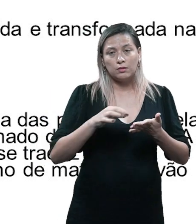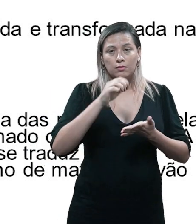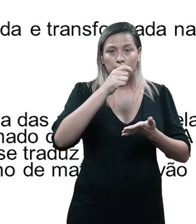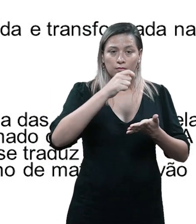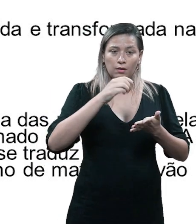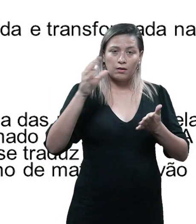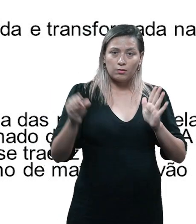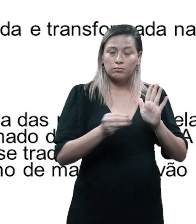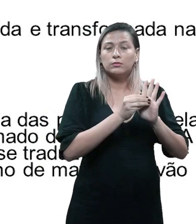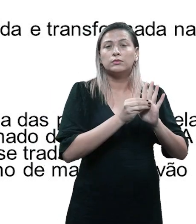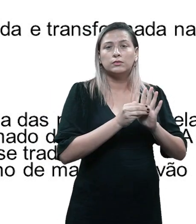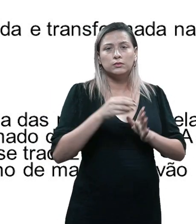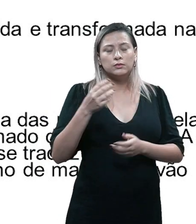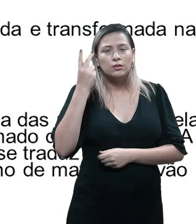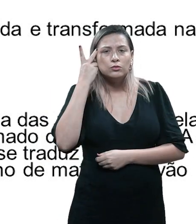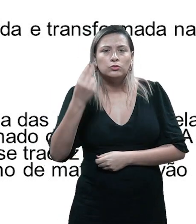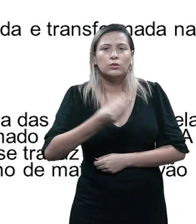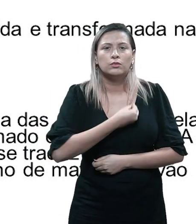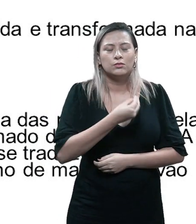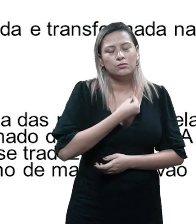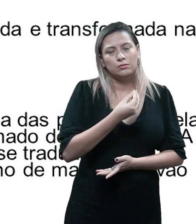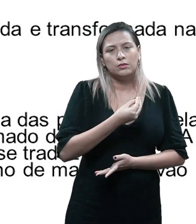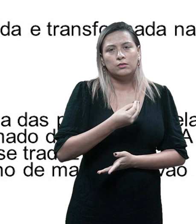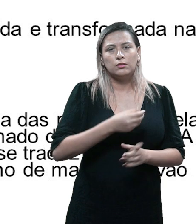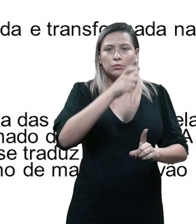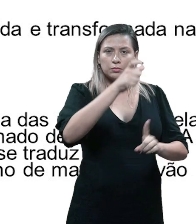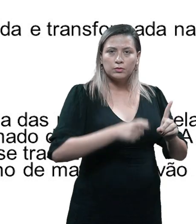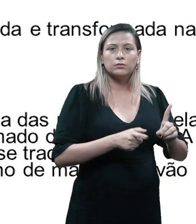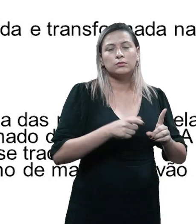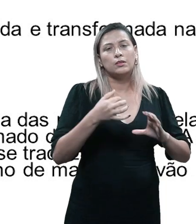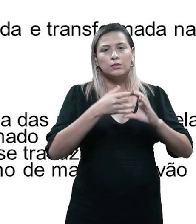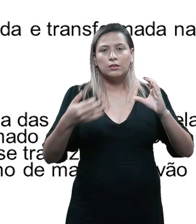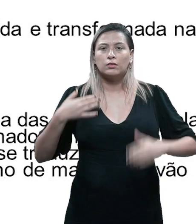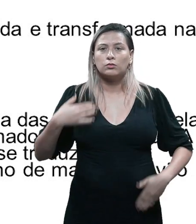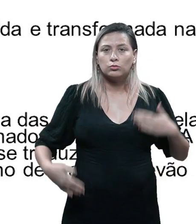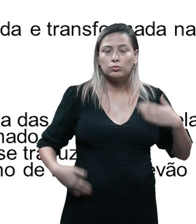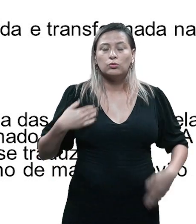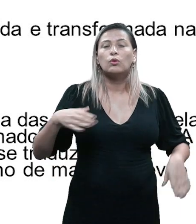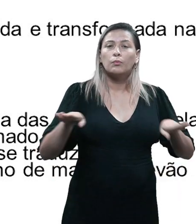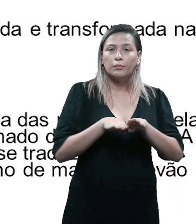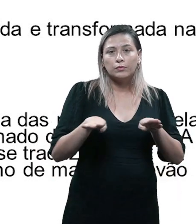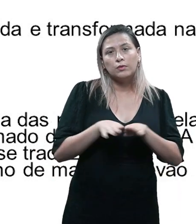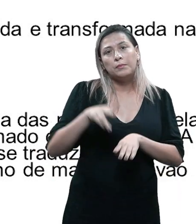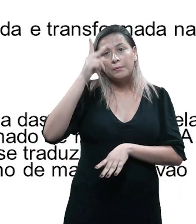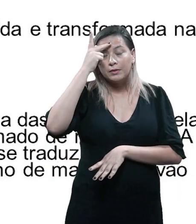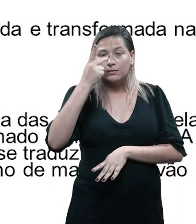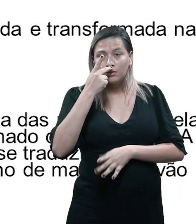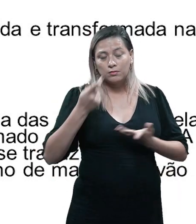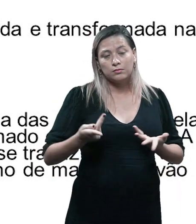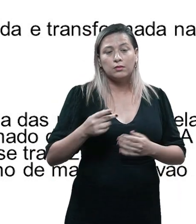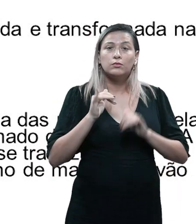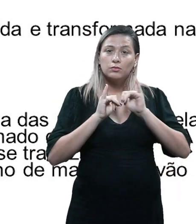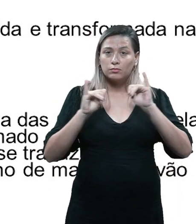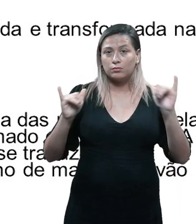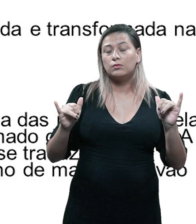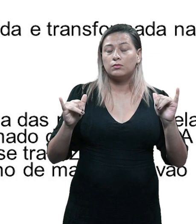sobre a história de vida do personagem, a aparência física, os traços de personalidade e informações